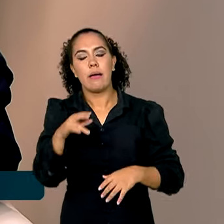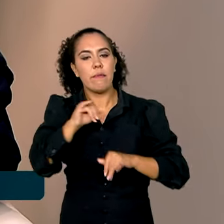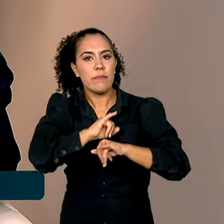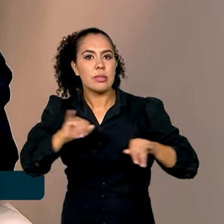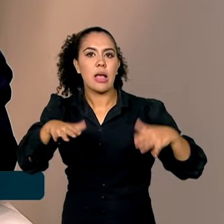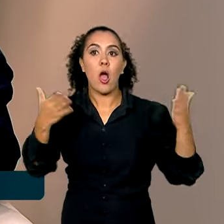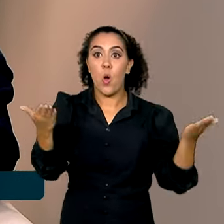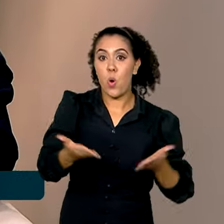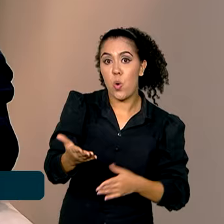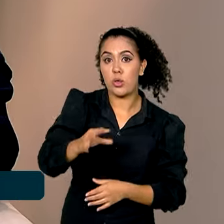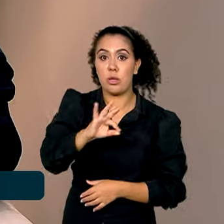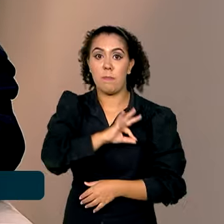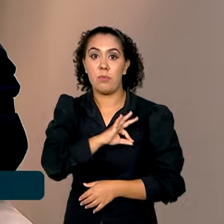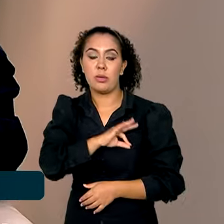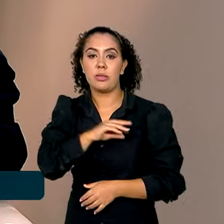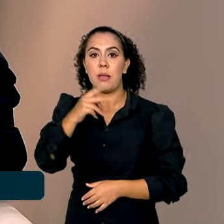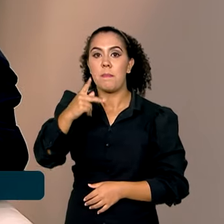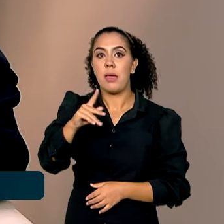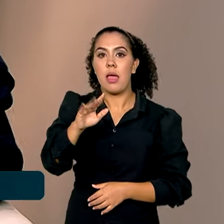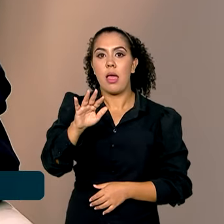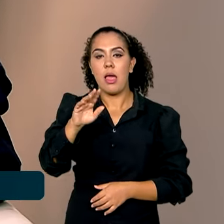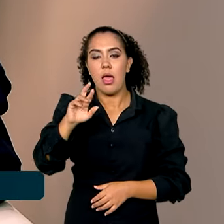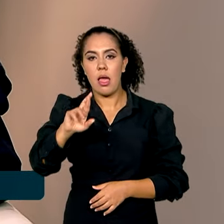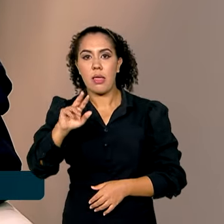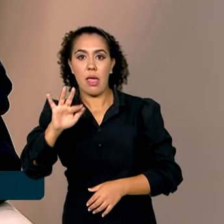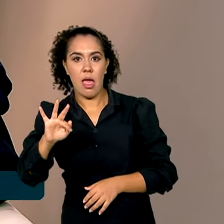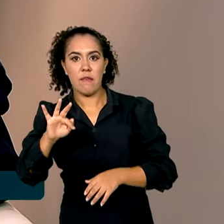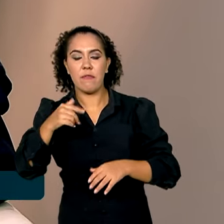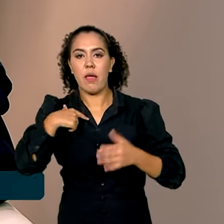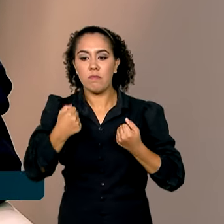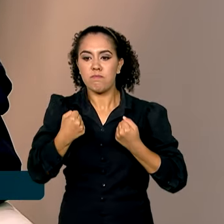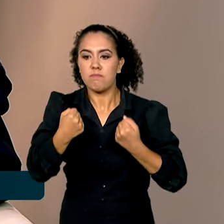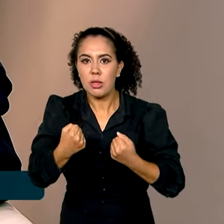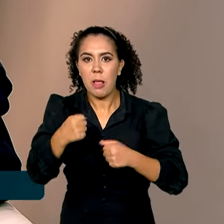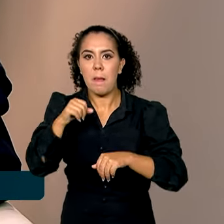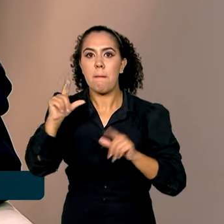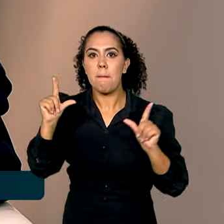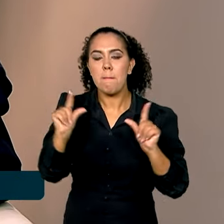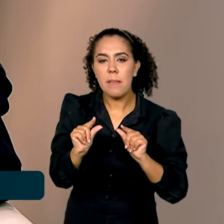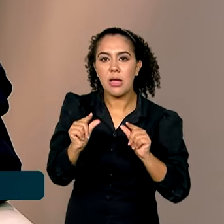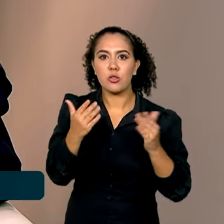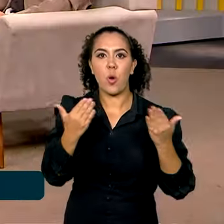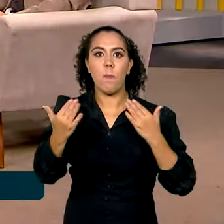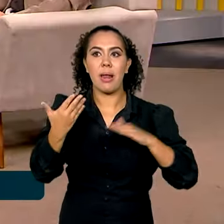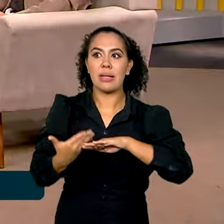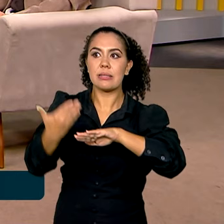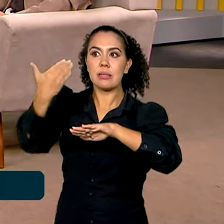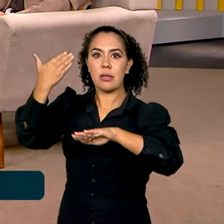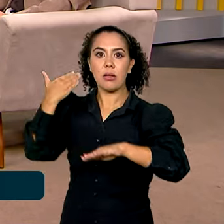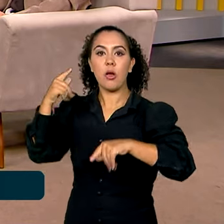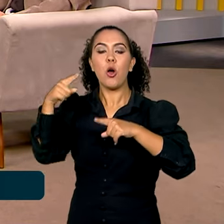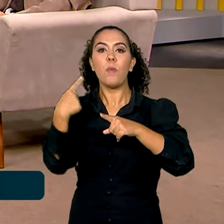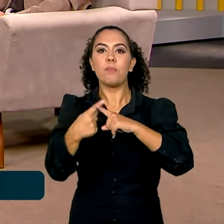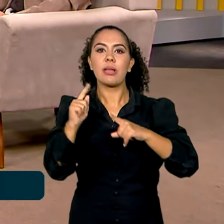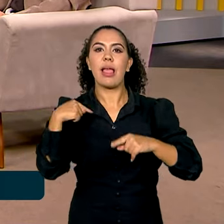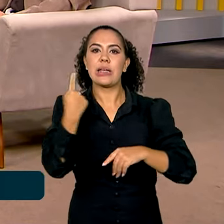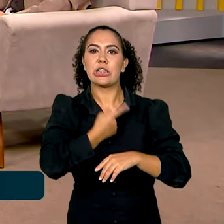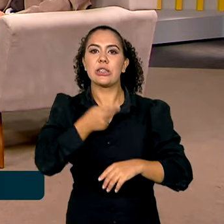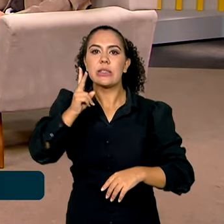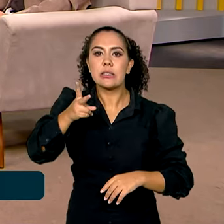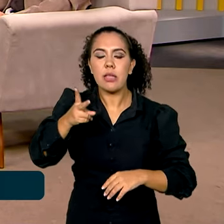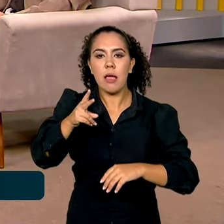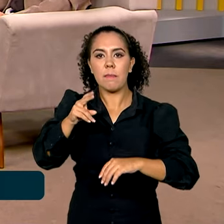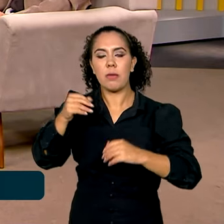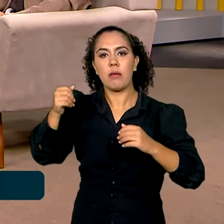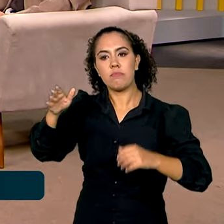Rodoviária Federal me para menos do que parava antes. Nós fazíamos muito policiamento por amostragem, em que a gente